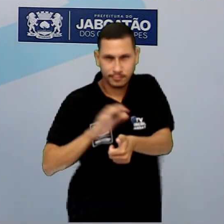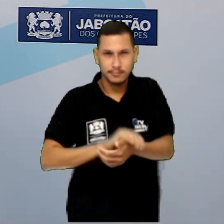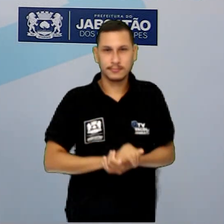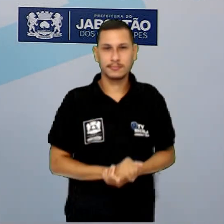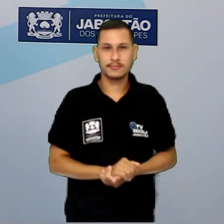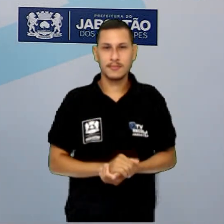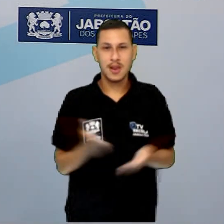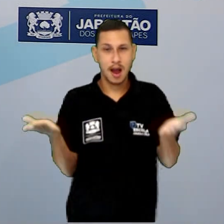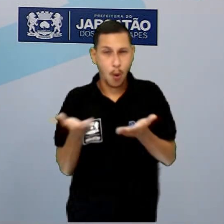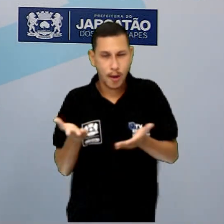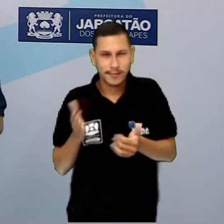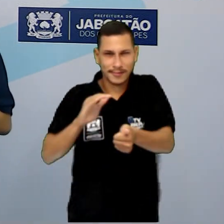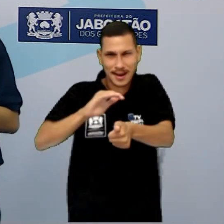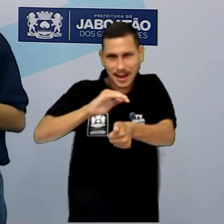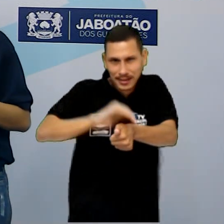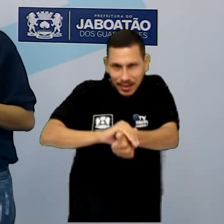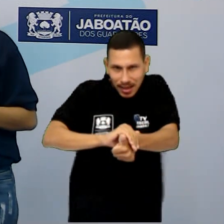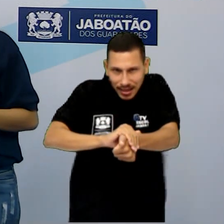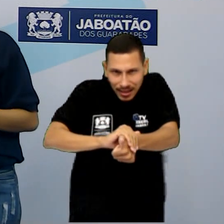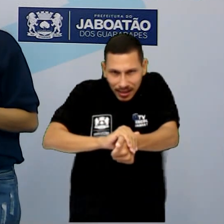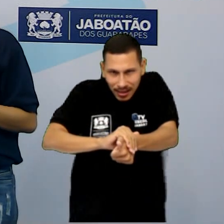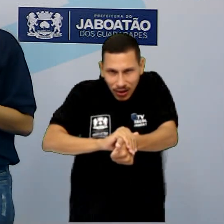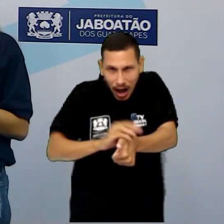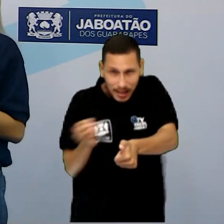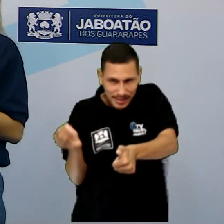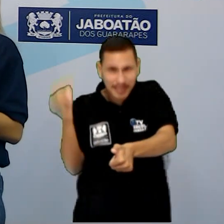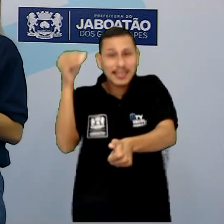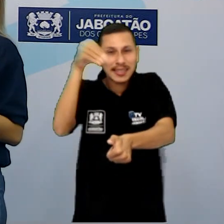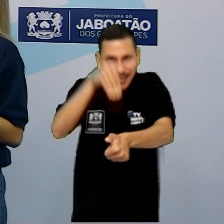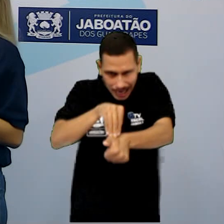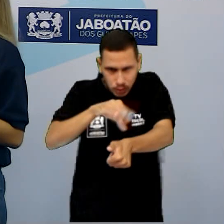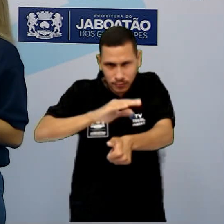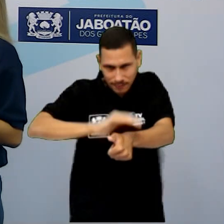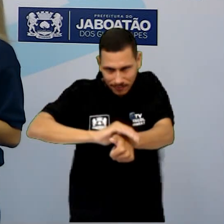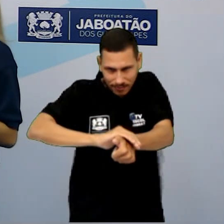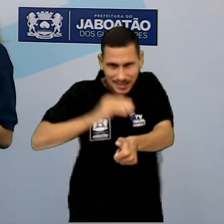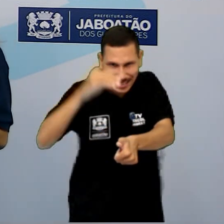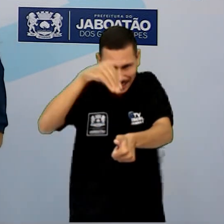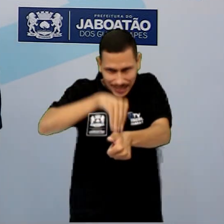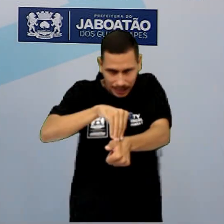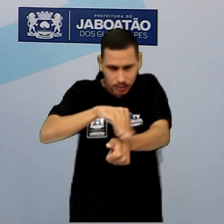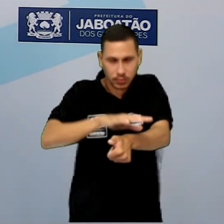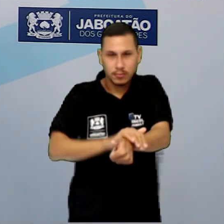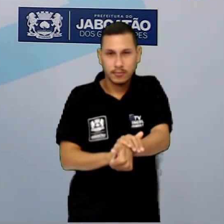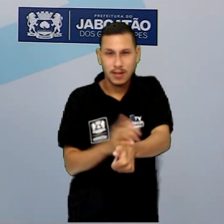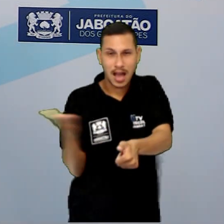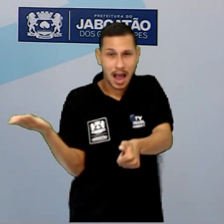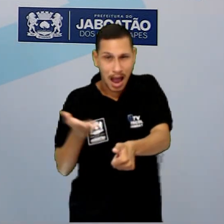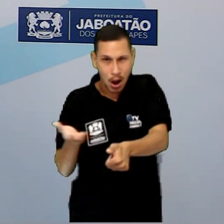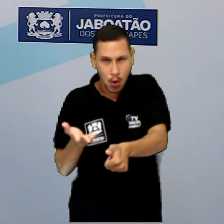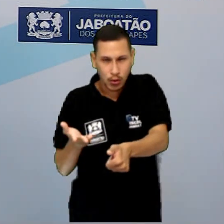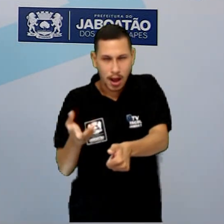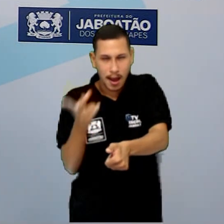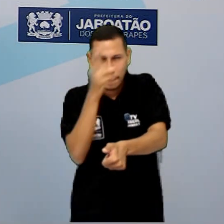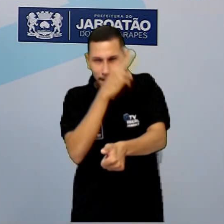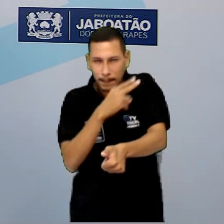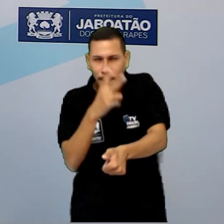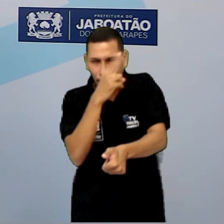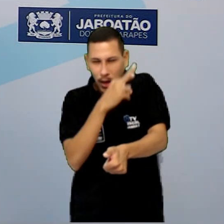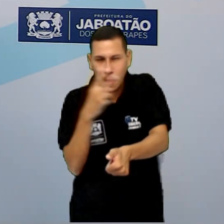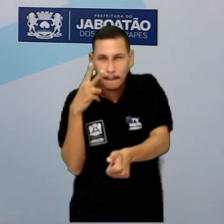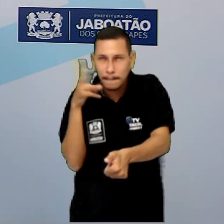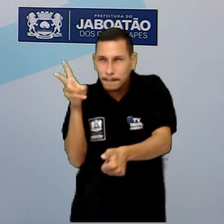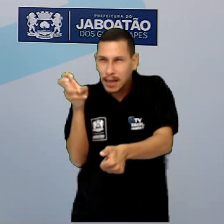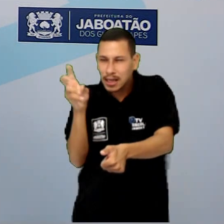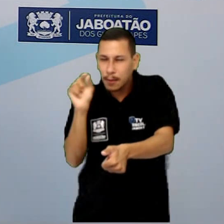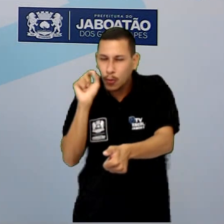Aqui, ó, ela está dentro do seu casco. Nessa outra imagem aqui, nós podemos ver o quê?